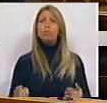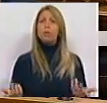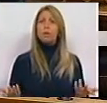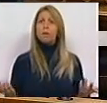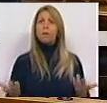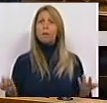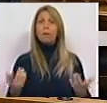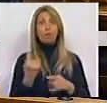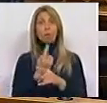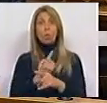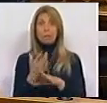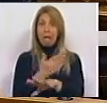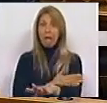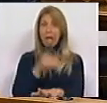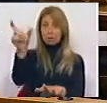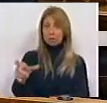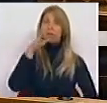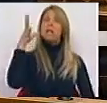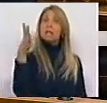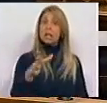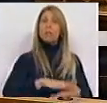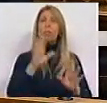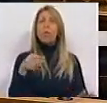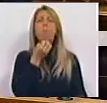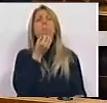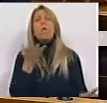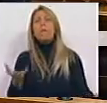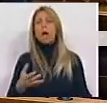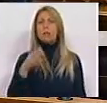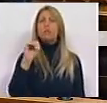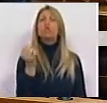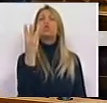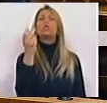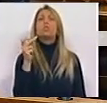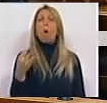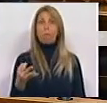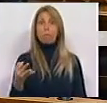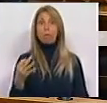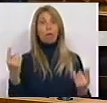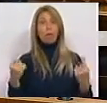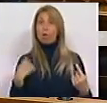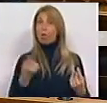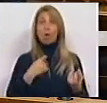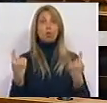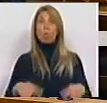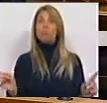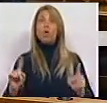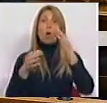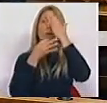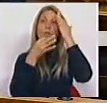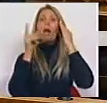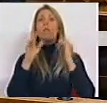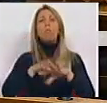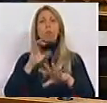àquilo que foi a sua afirmação anterior, relativamente à bondade dos swaps, nós não estamos a falar apenas naquilo que foi o financiamento da